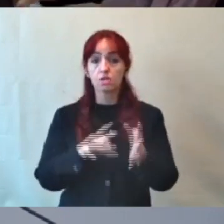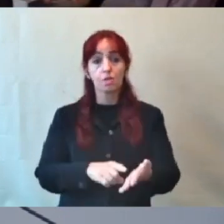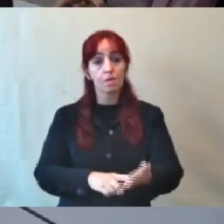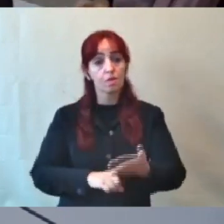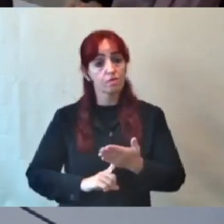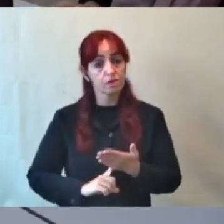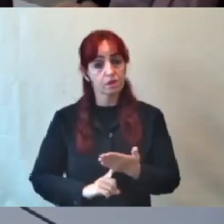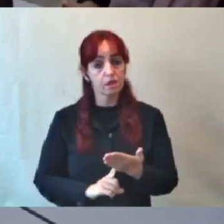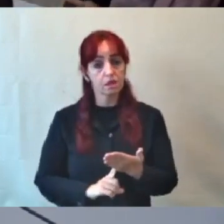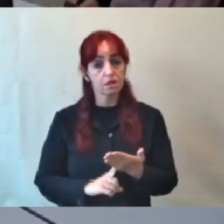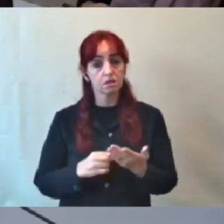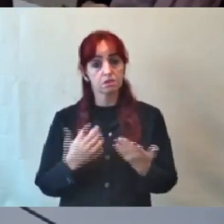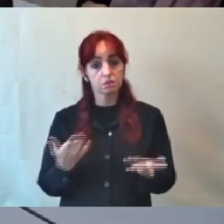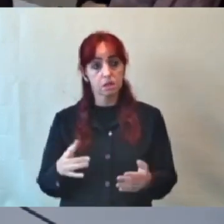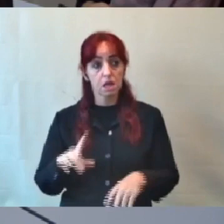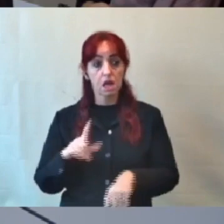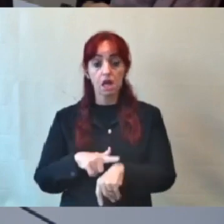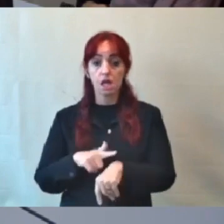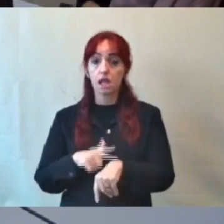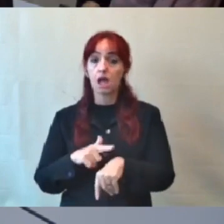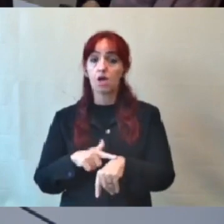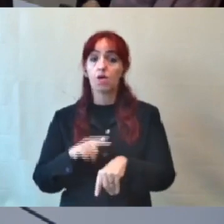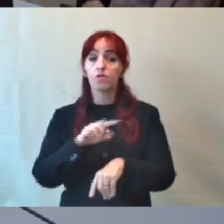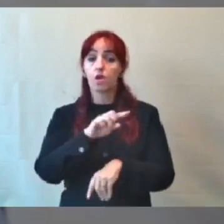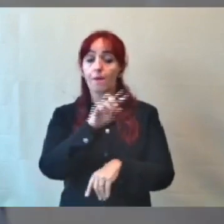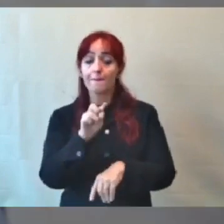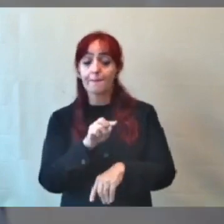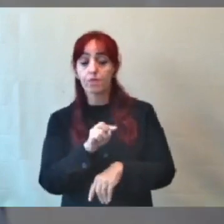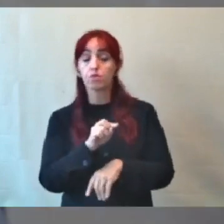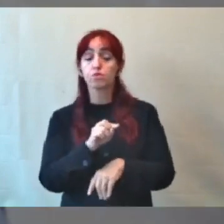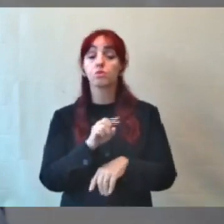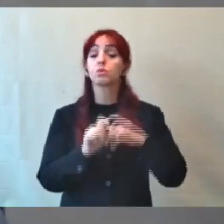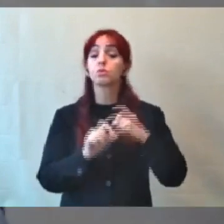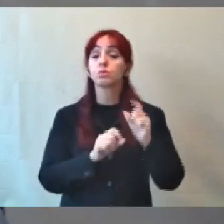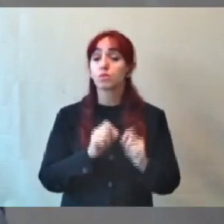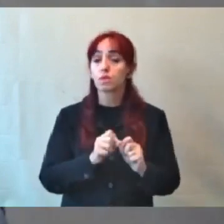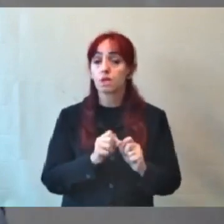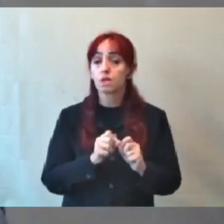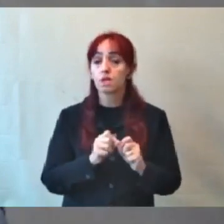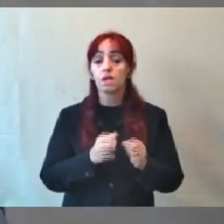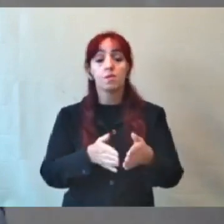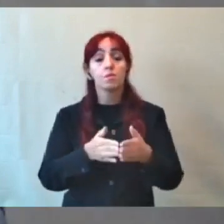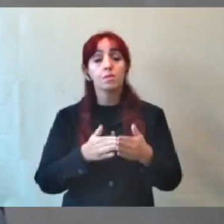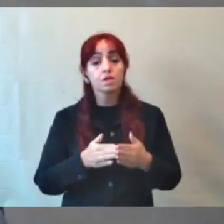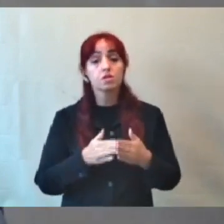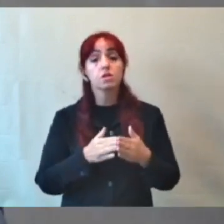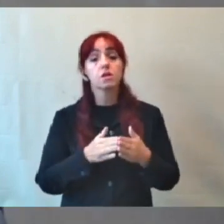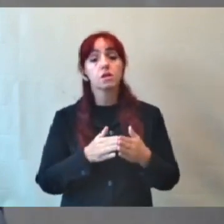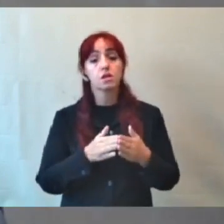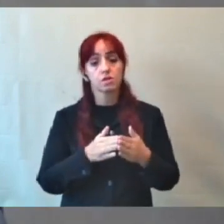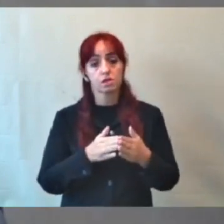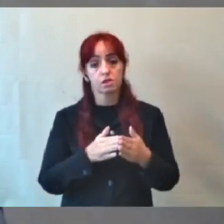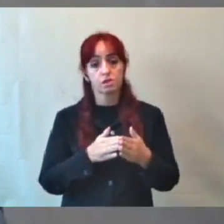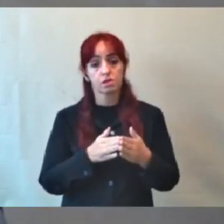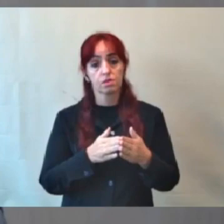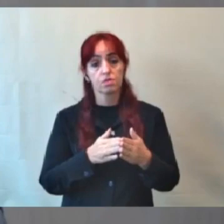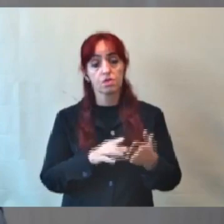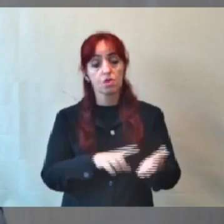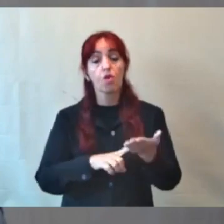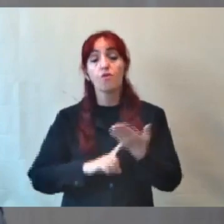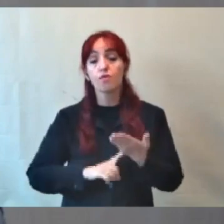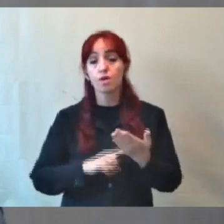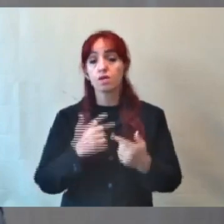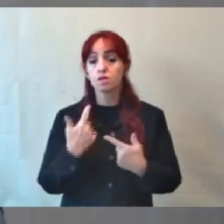E, na hora, eu coloquei esse ponto de interrogação, solicitando uma convocação. Por que uma convocação? Isso não vem